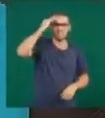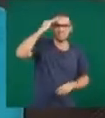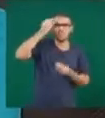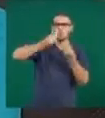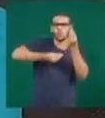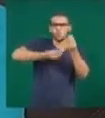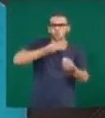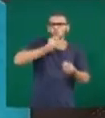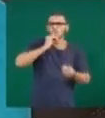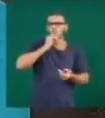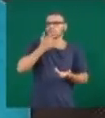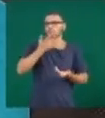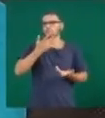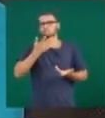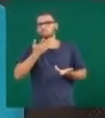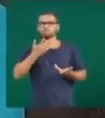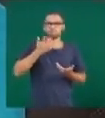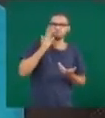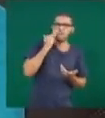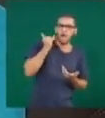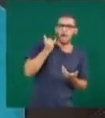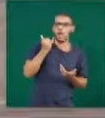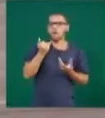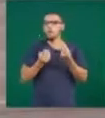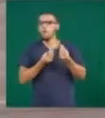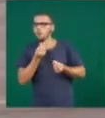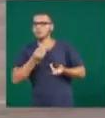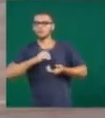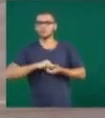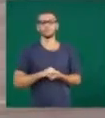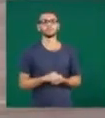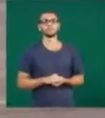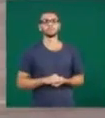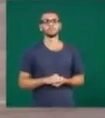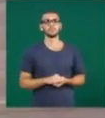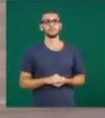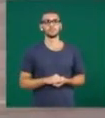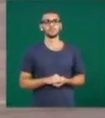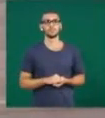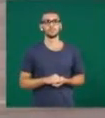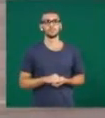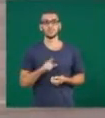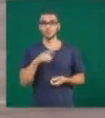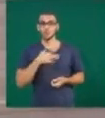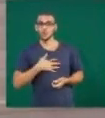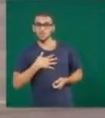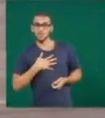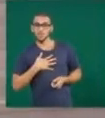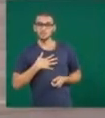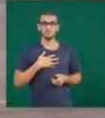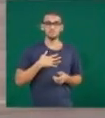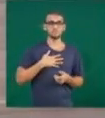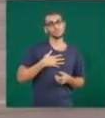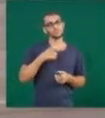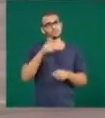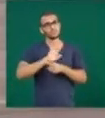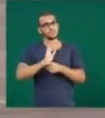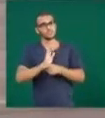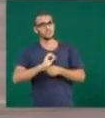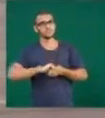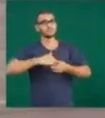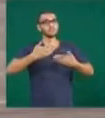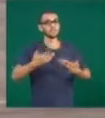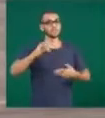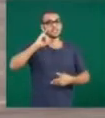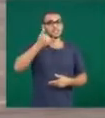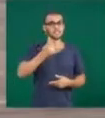acontecer, quando vai acontecer, saiba o que esperar. Você gosta de ver filme? Durante o mês de janeiro, a Prefeitura de